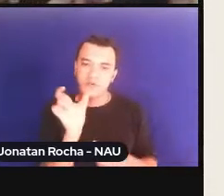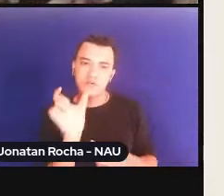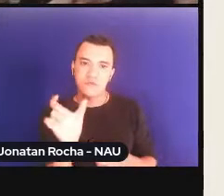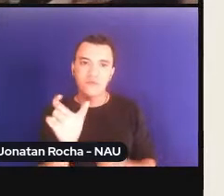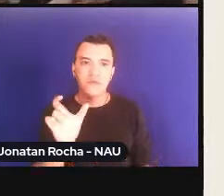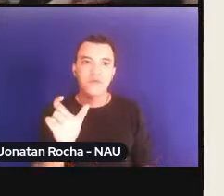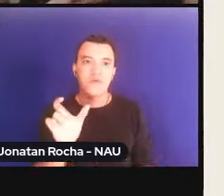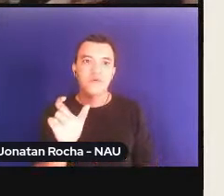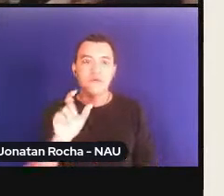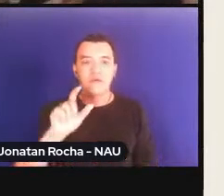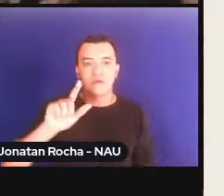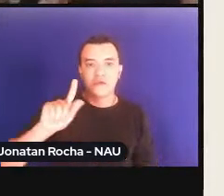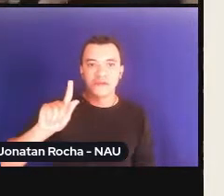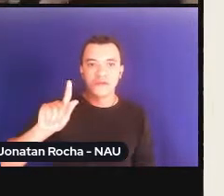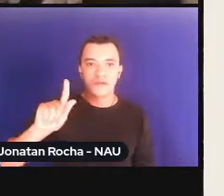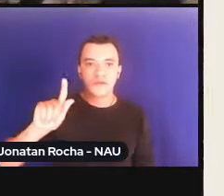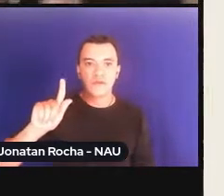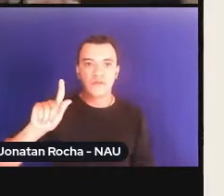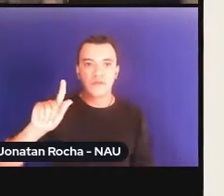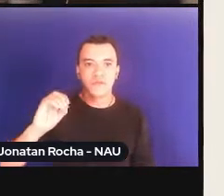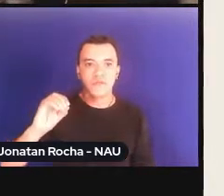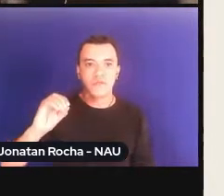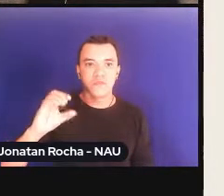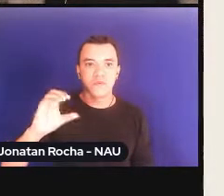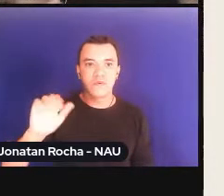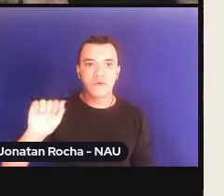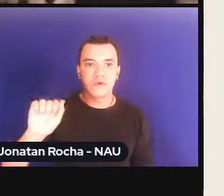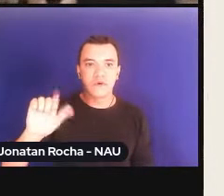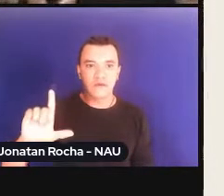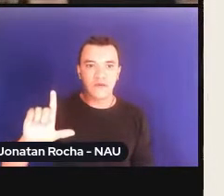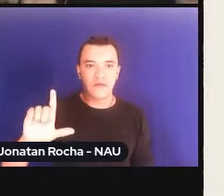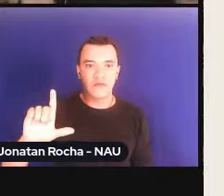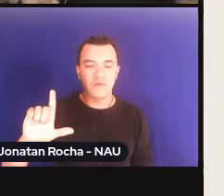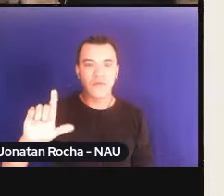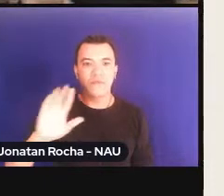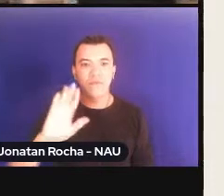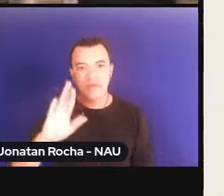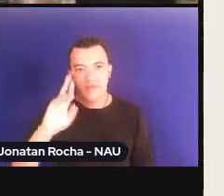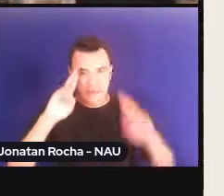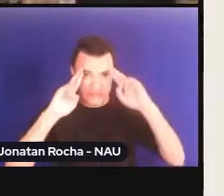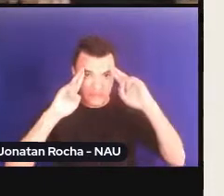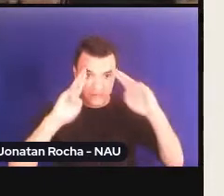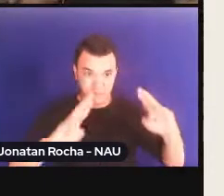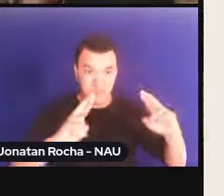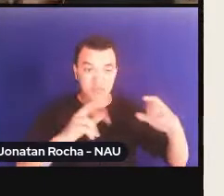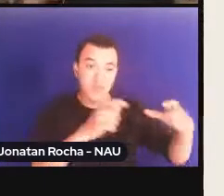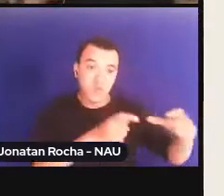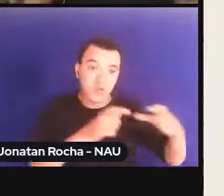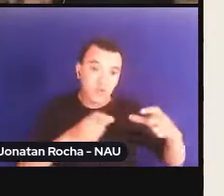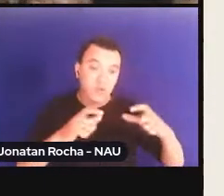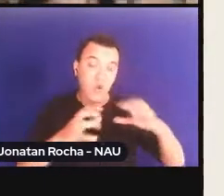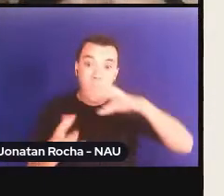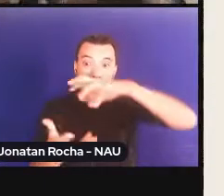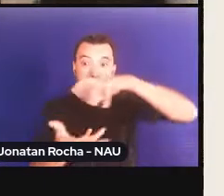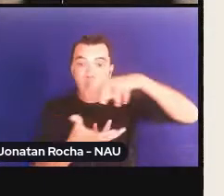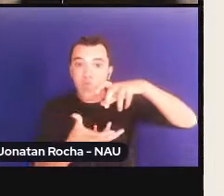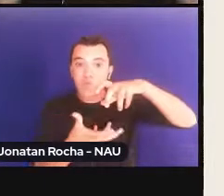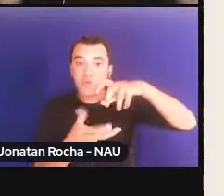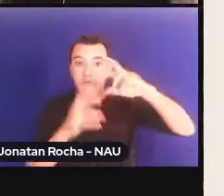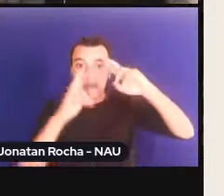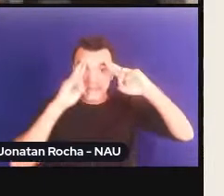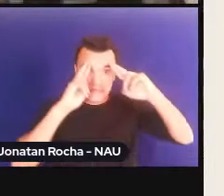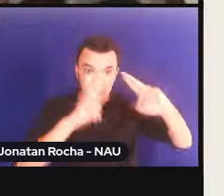global que não desrespeita o local, o menor. Seria, portanto, um instrumento de